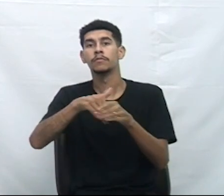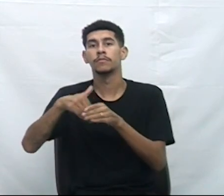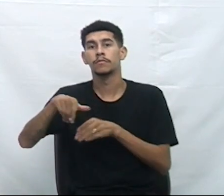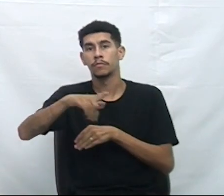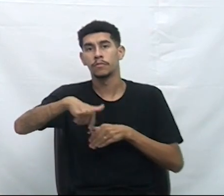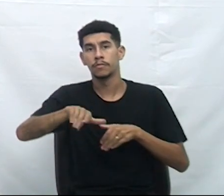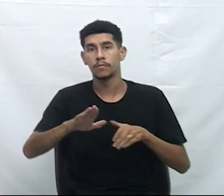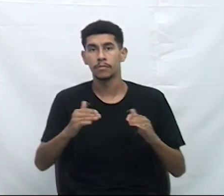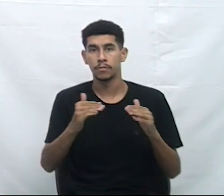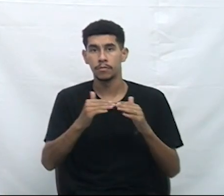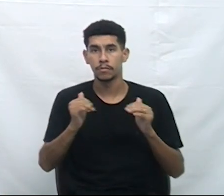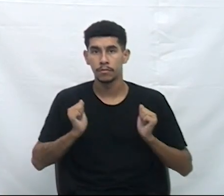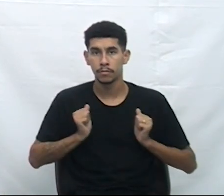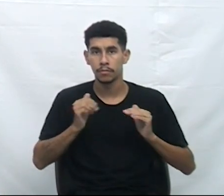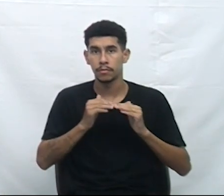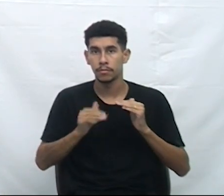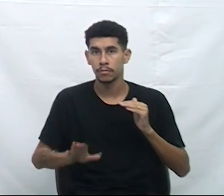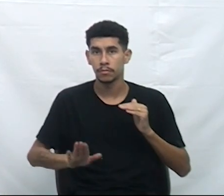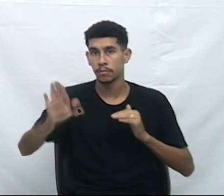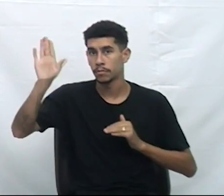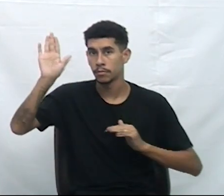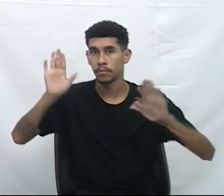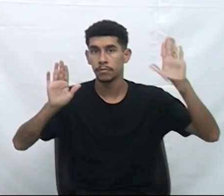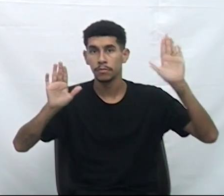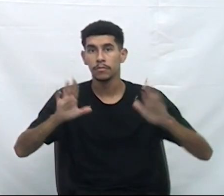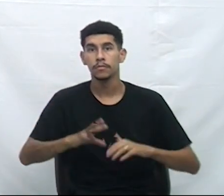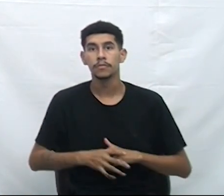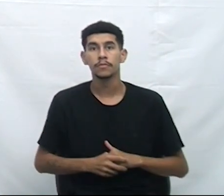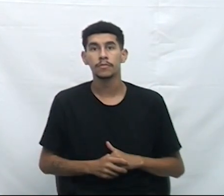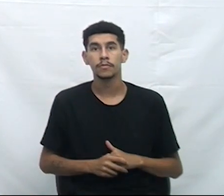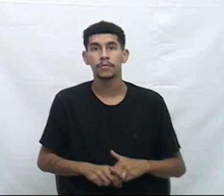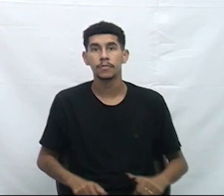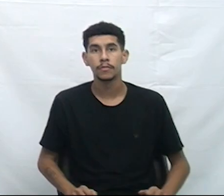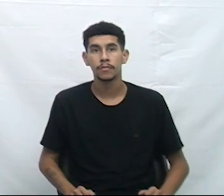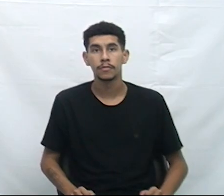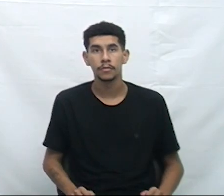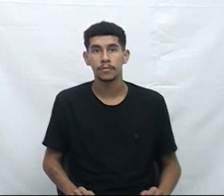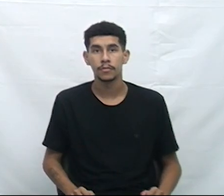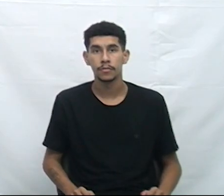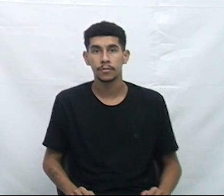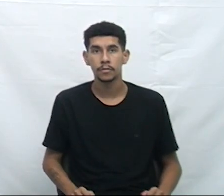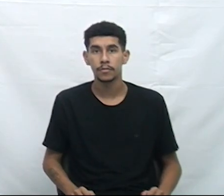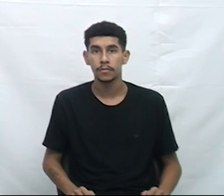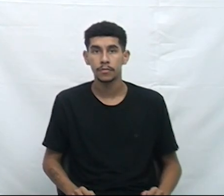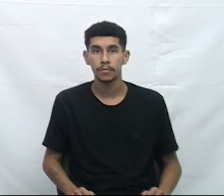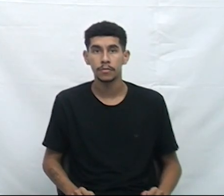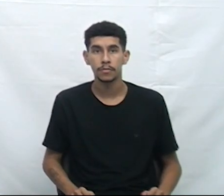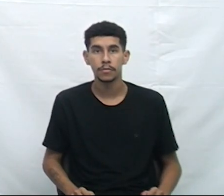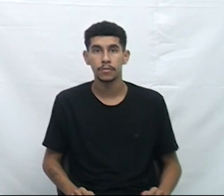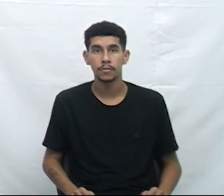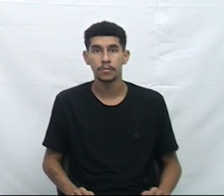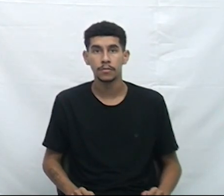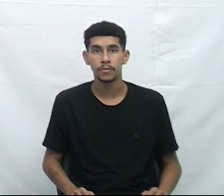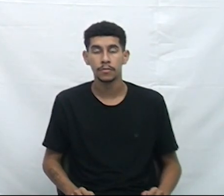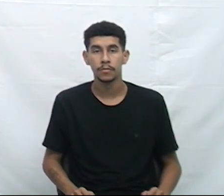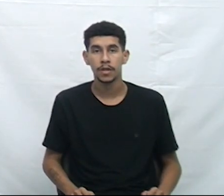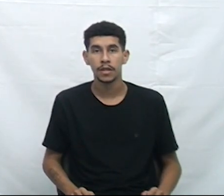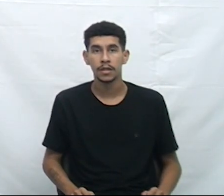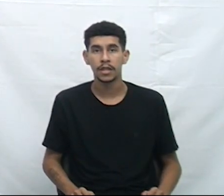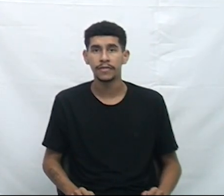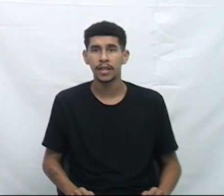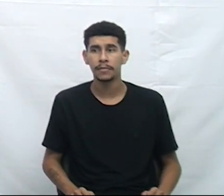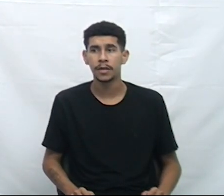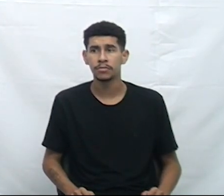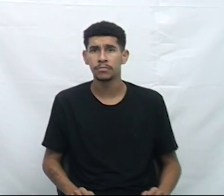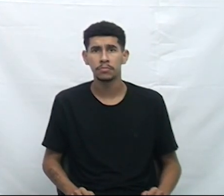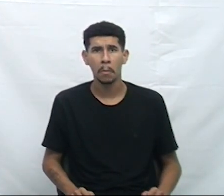discutir, está em votação. Os favoráveis permaneçam como estão, os contrários se manifestam. O requerimento foi aprovado por unanimidade.